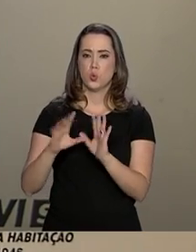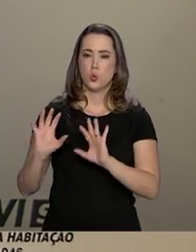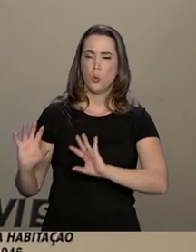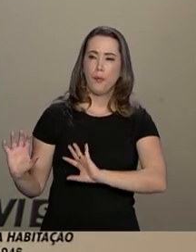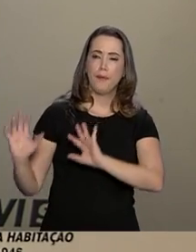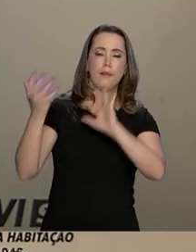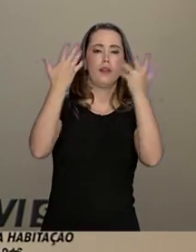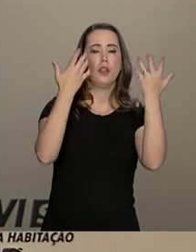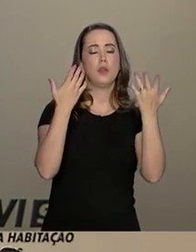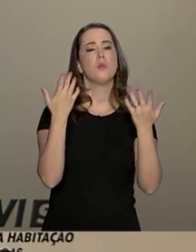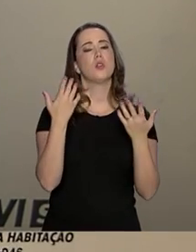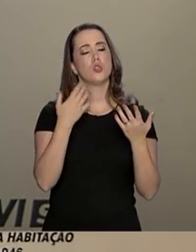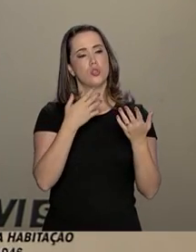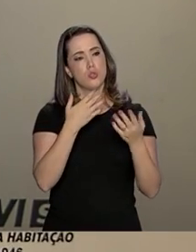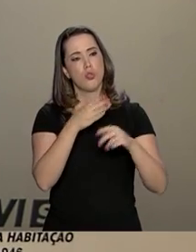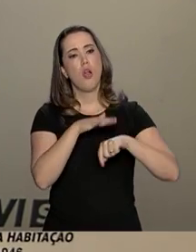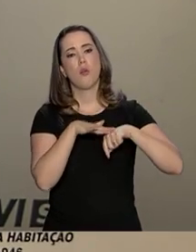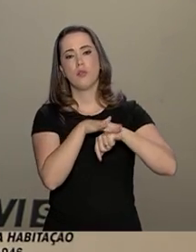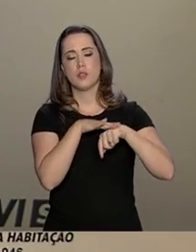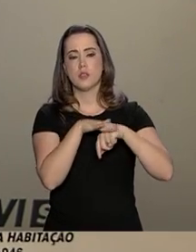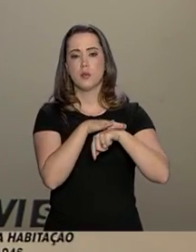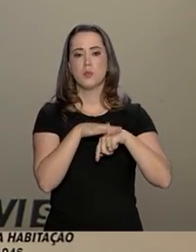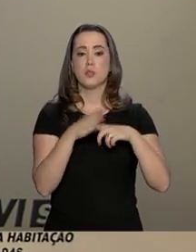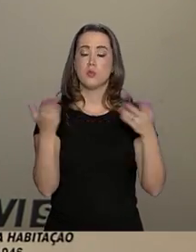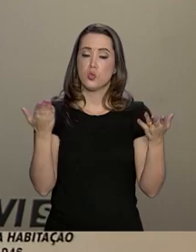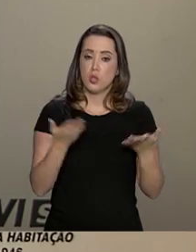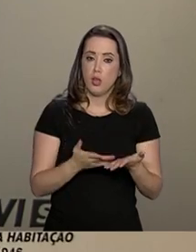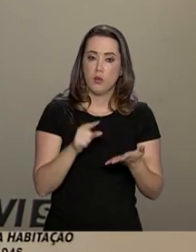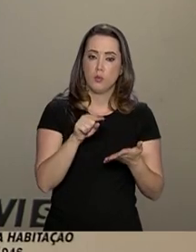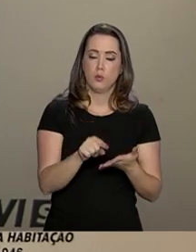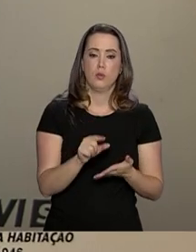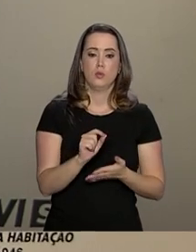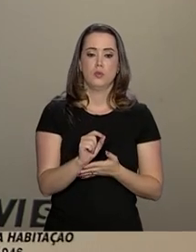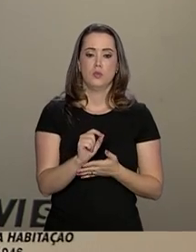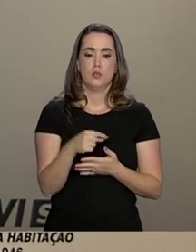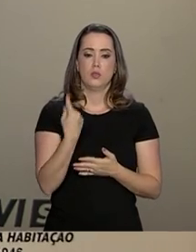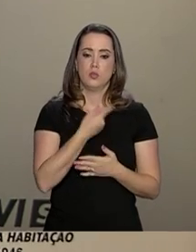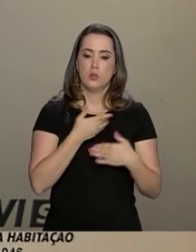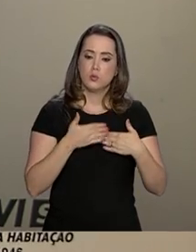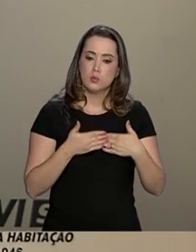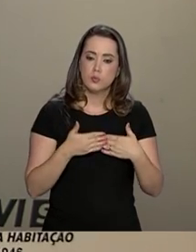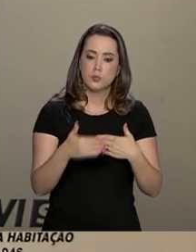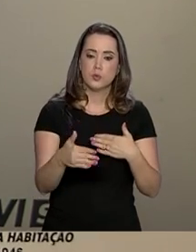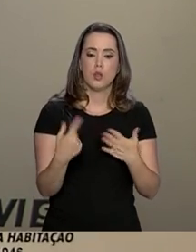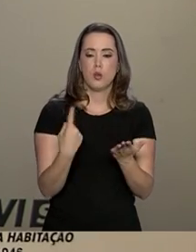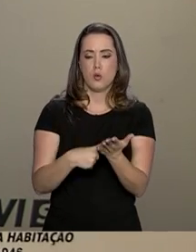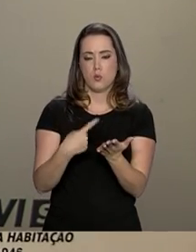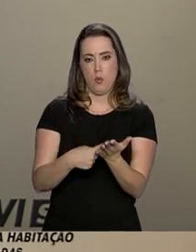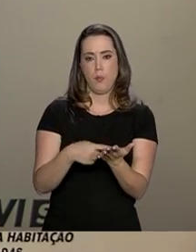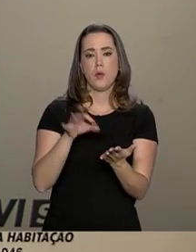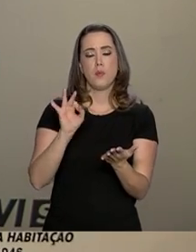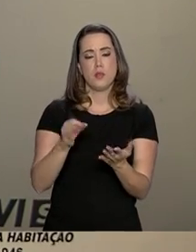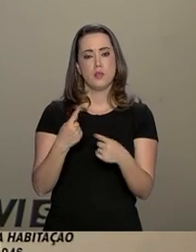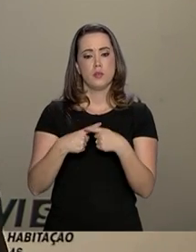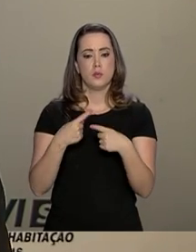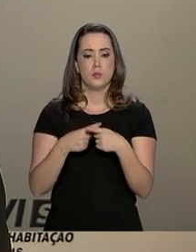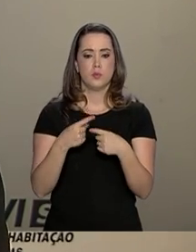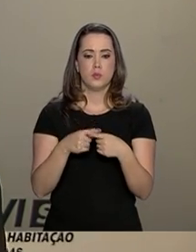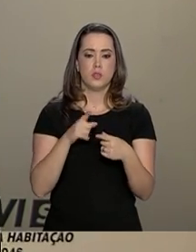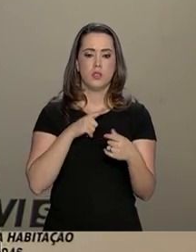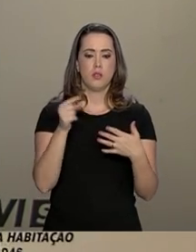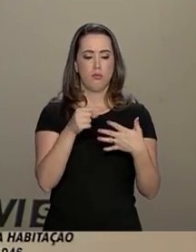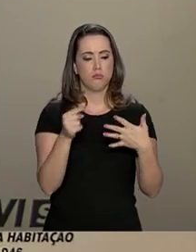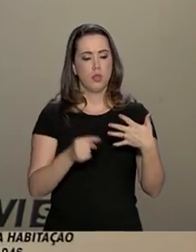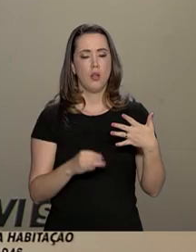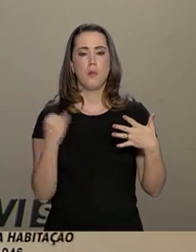nós e nós chegamos a um certo consenso de que, por hora, vamos manter a nossa participação, até porque há pontos